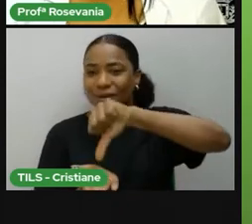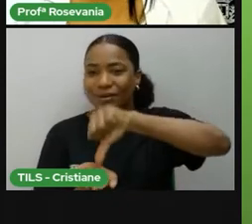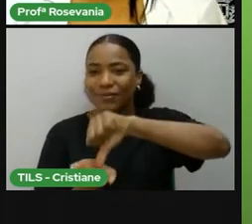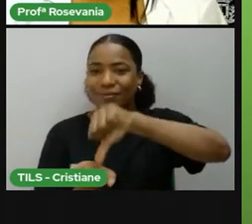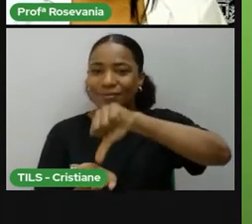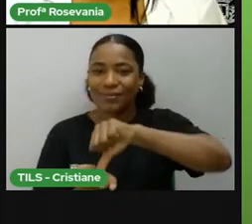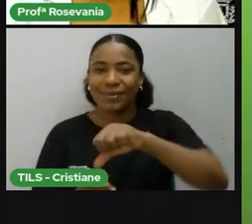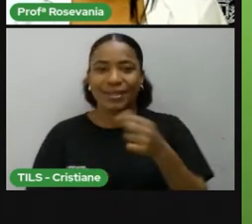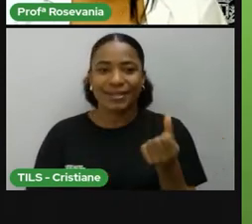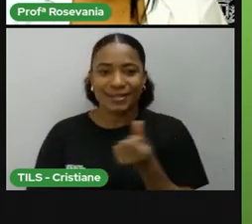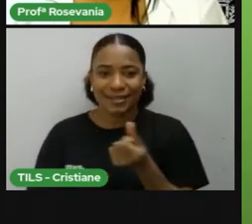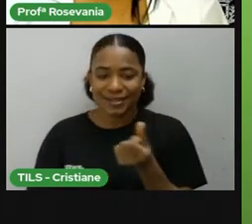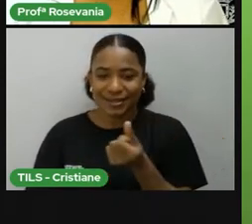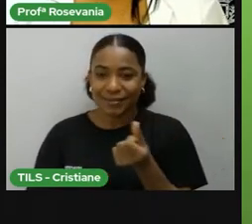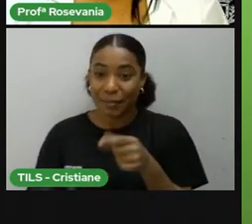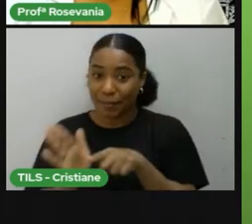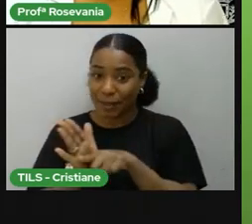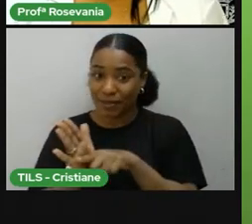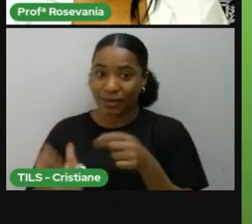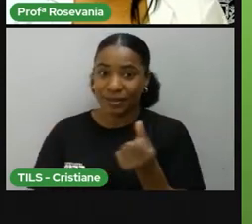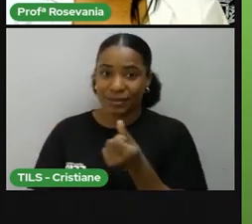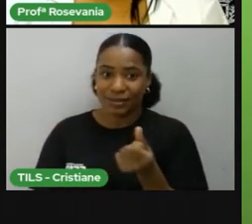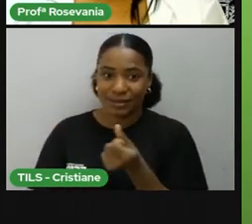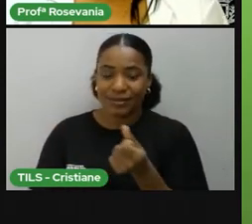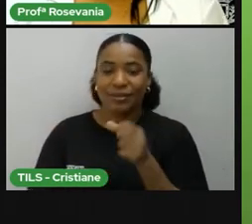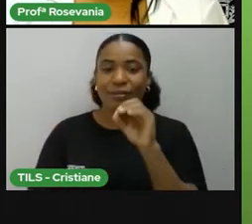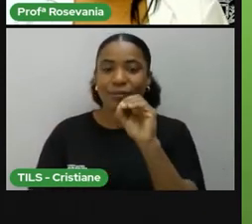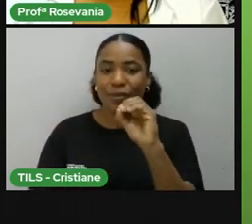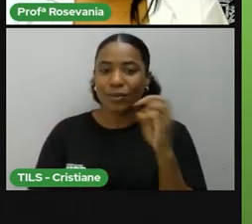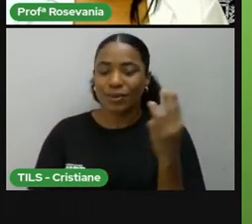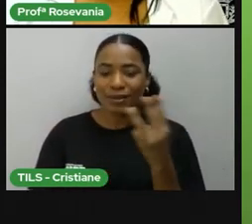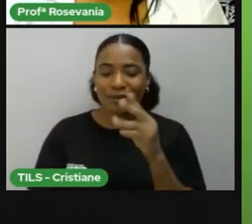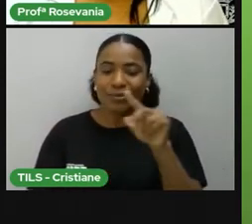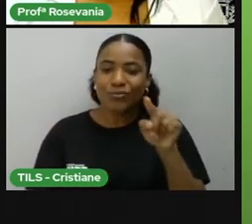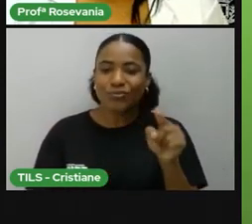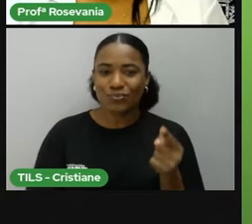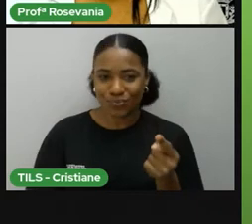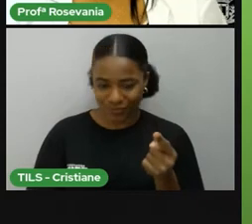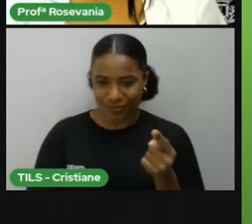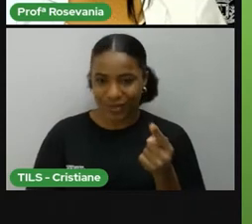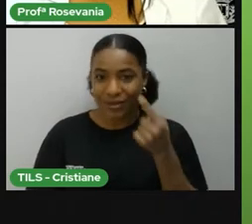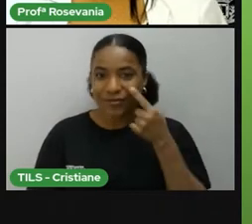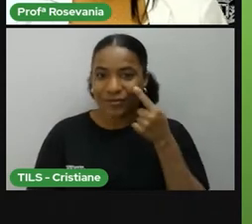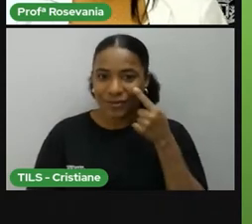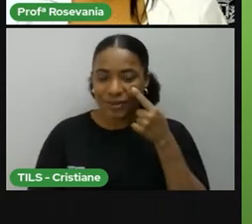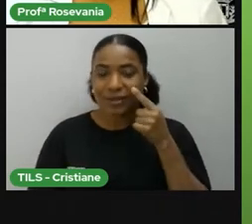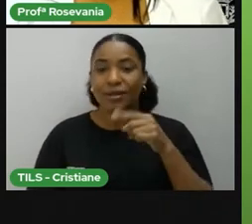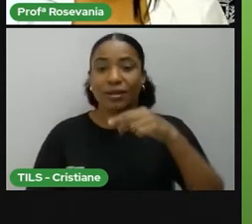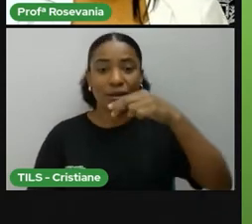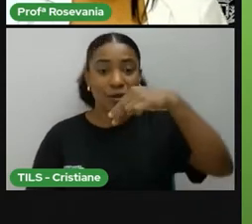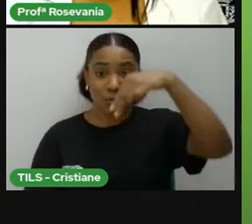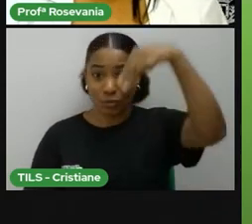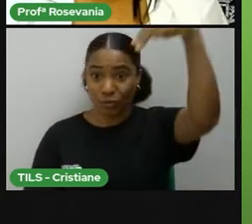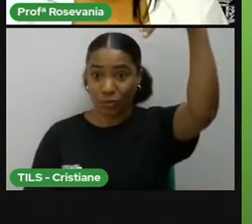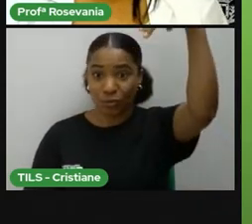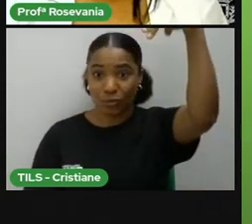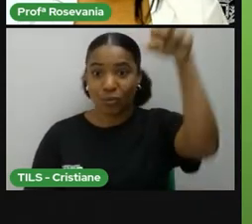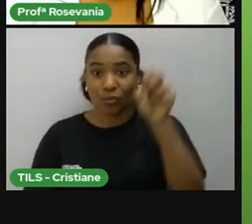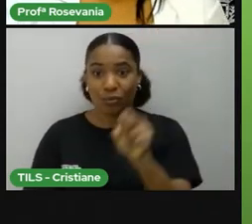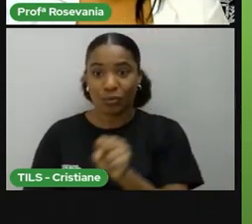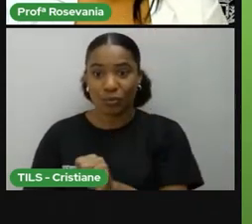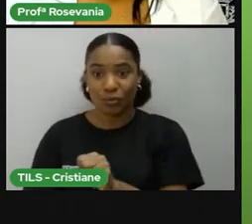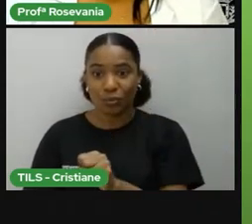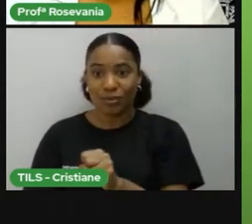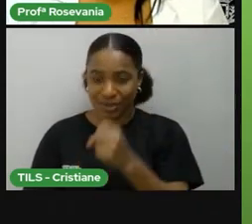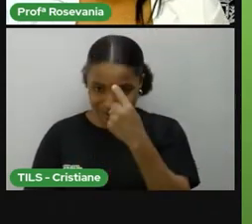e 33 minutos. Aqui, a gente tem essa linhazinha inclinada, vocês sabem, né, e a Pró já falou,